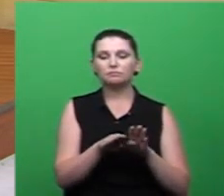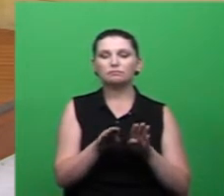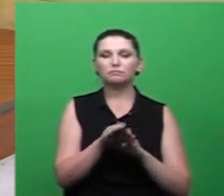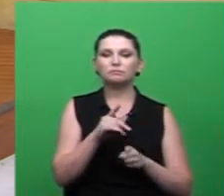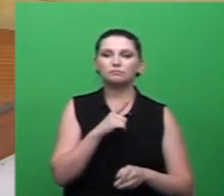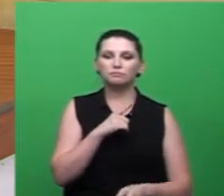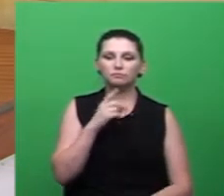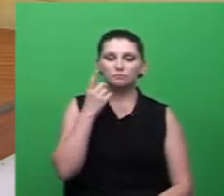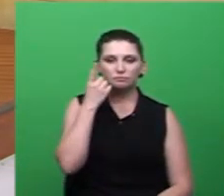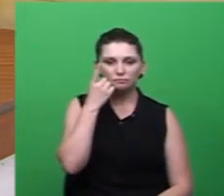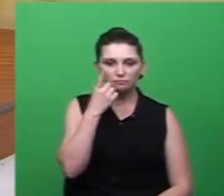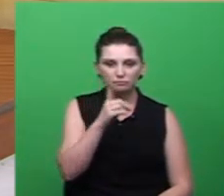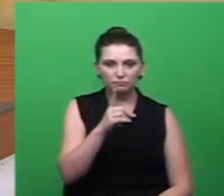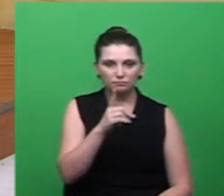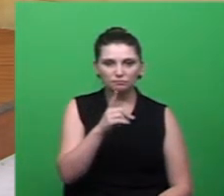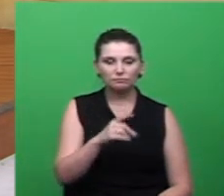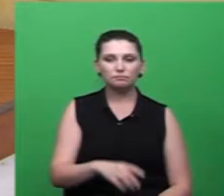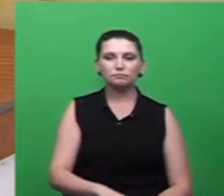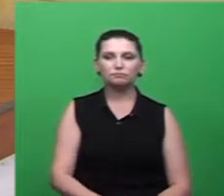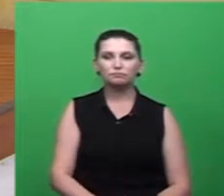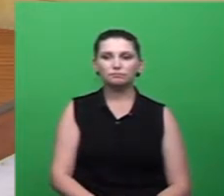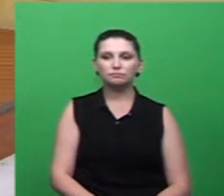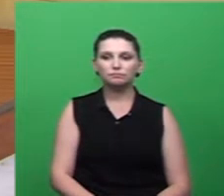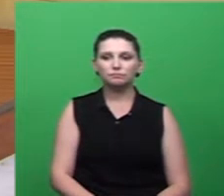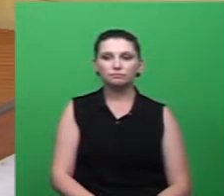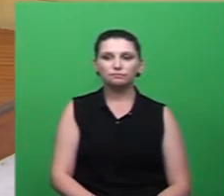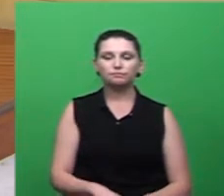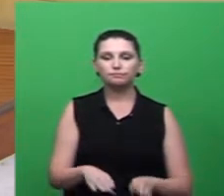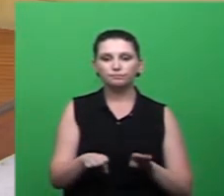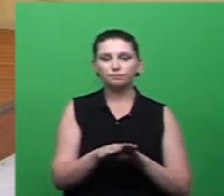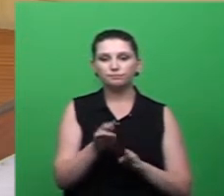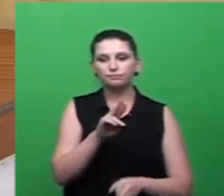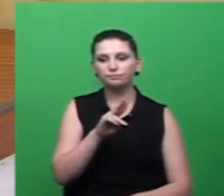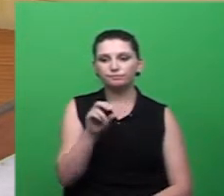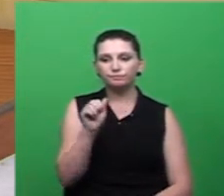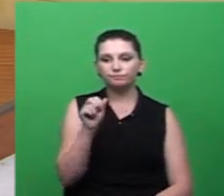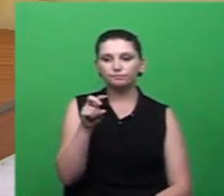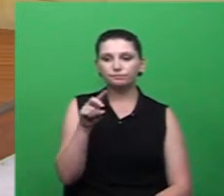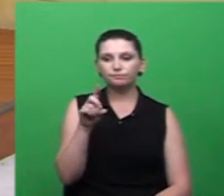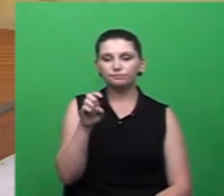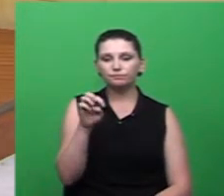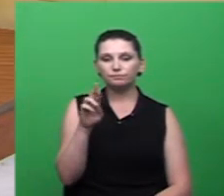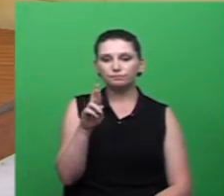acompanhei secretário André De Luca e engenheiro Beto Barata